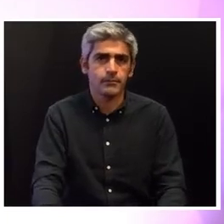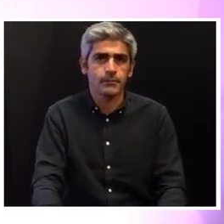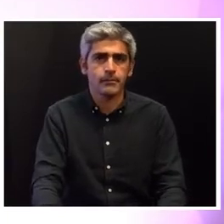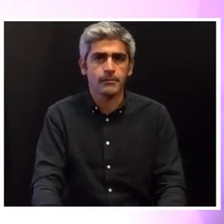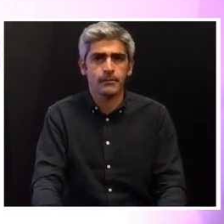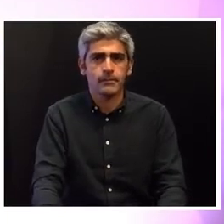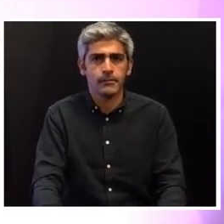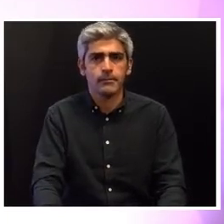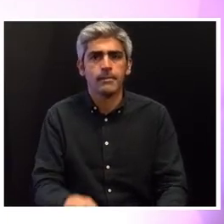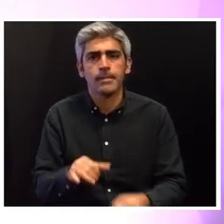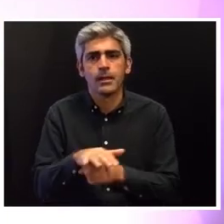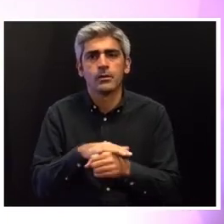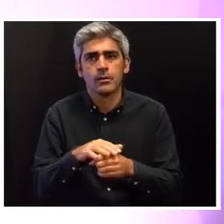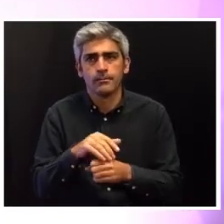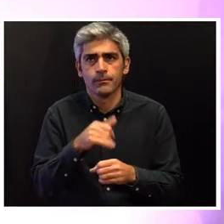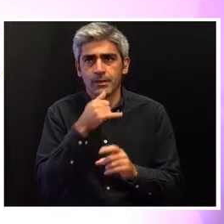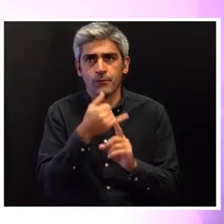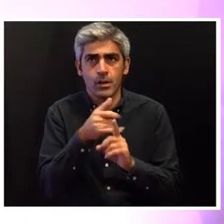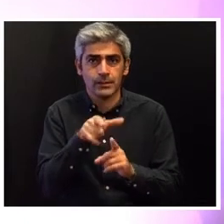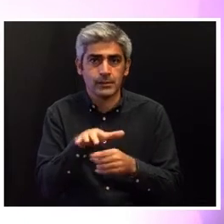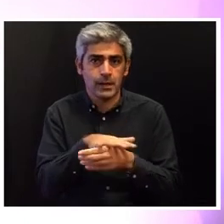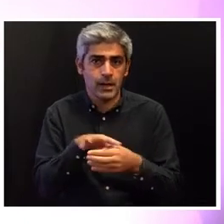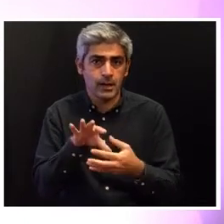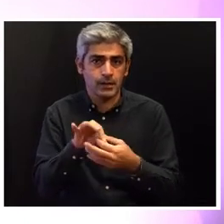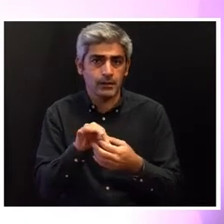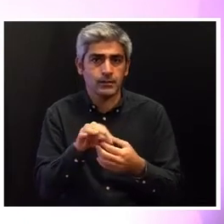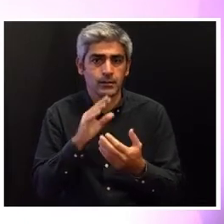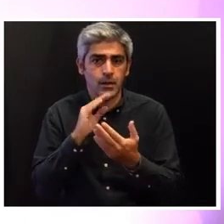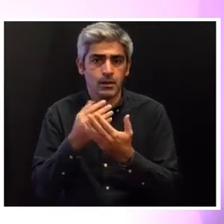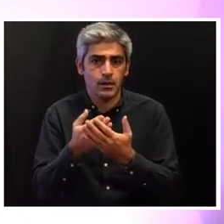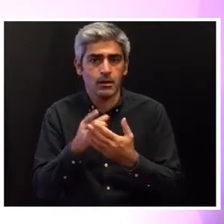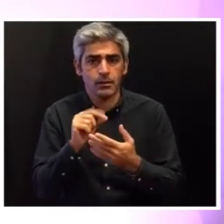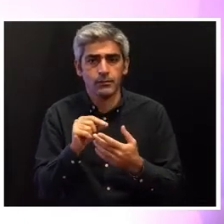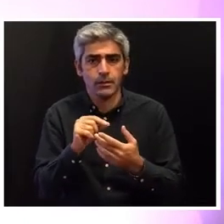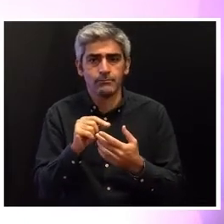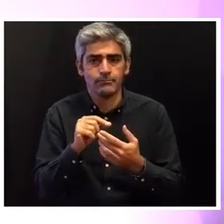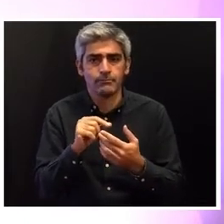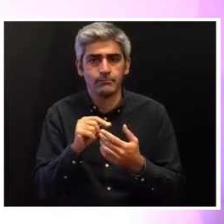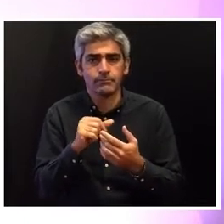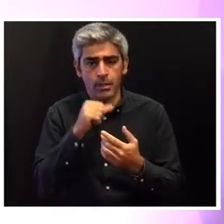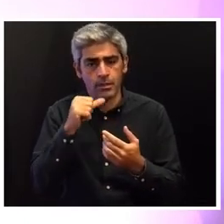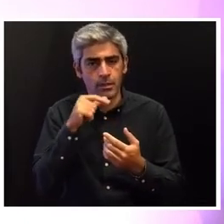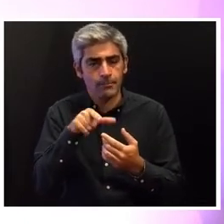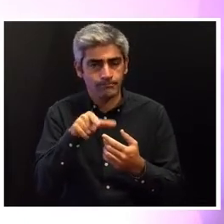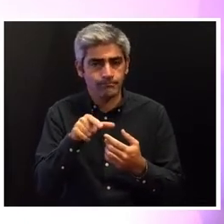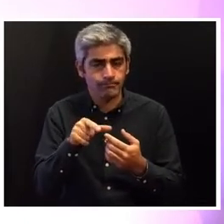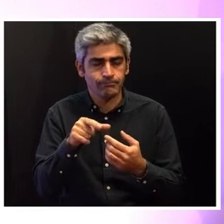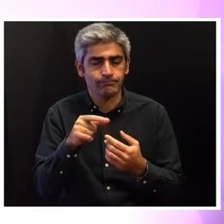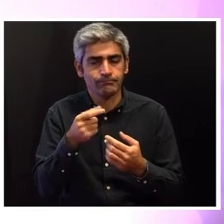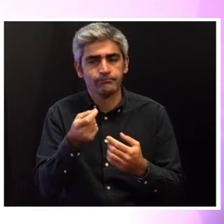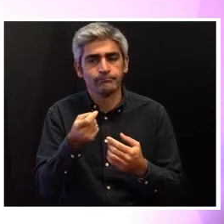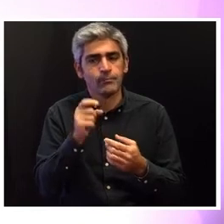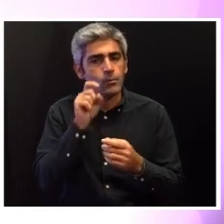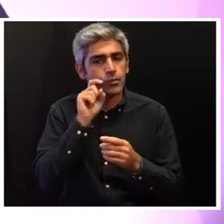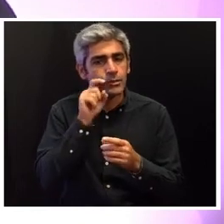Uma situação de violência neste âmbito desencadeia também, com muita frequência, a ação para